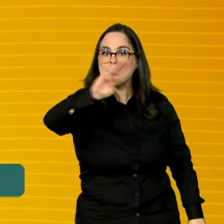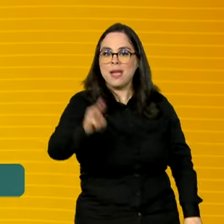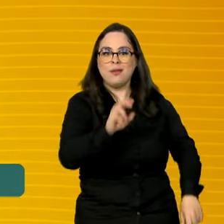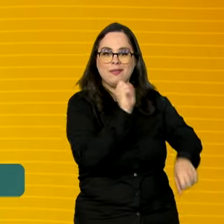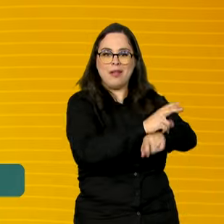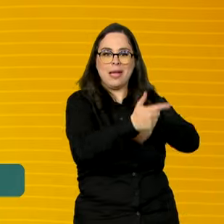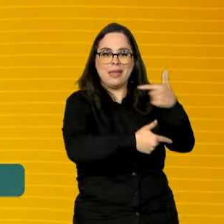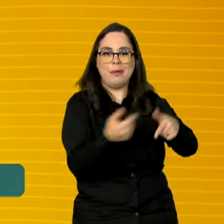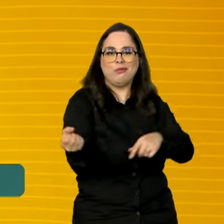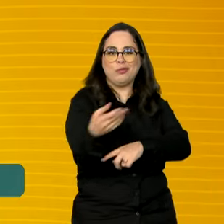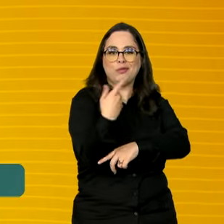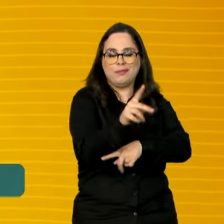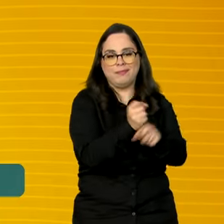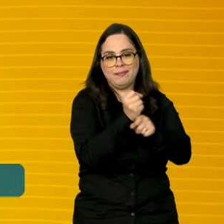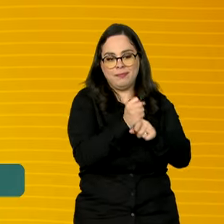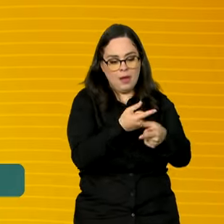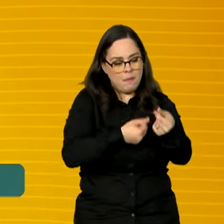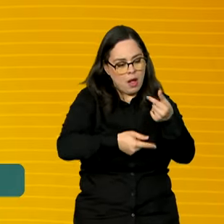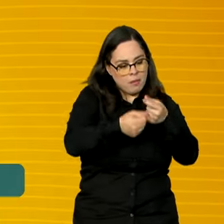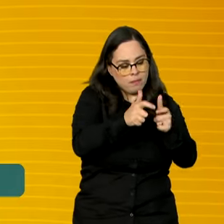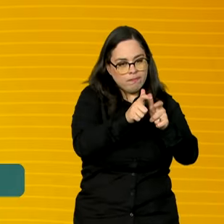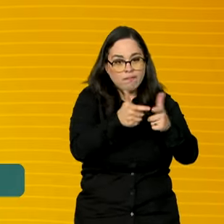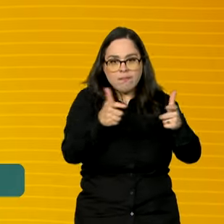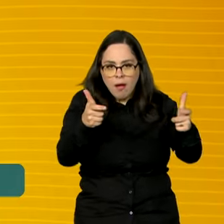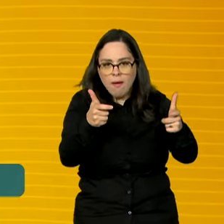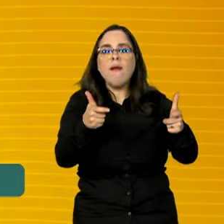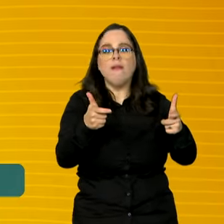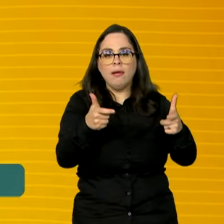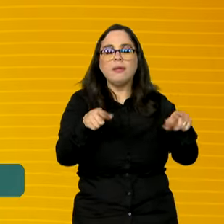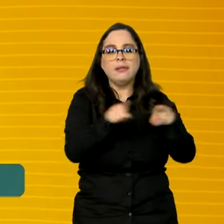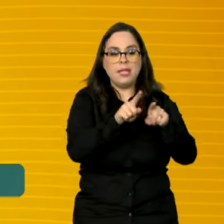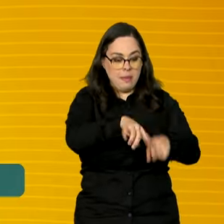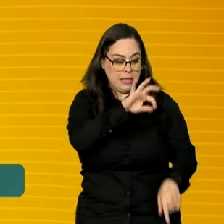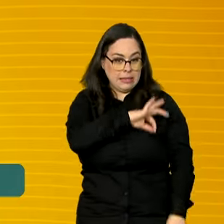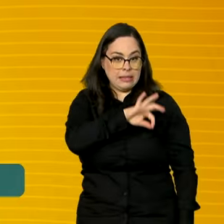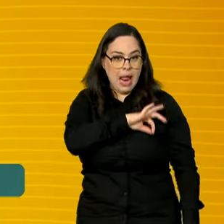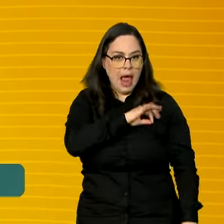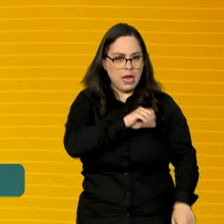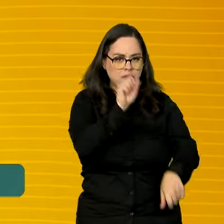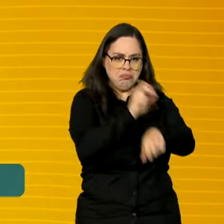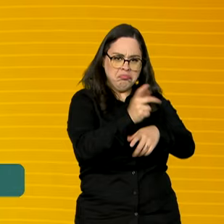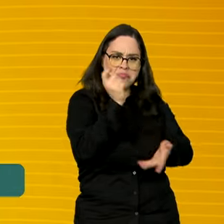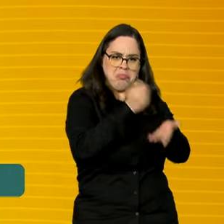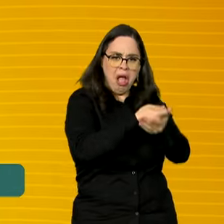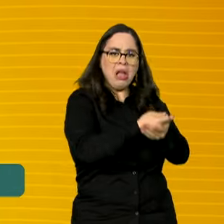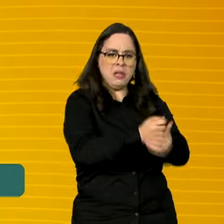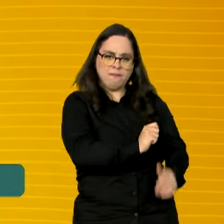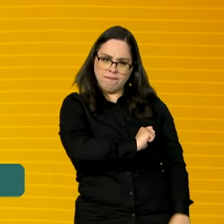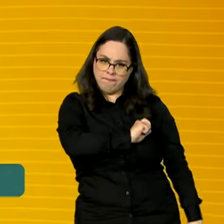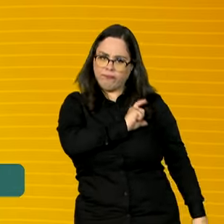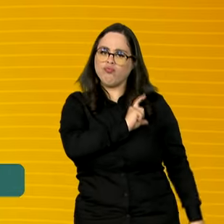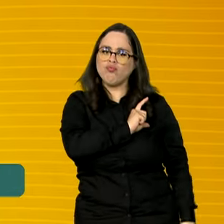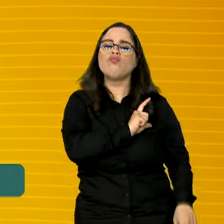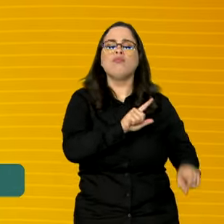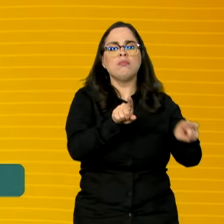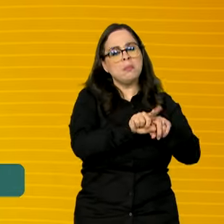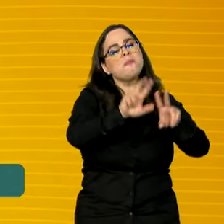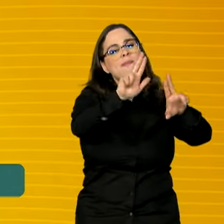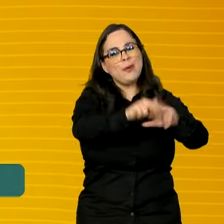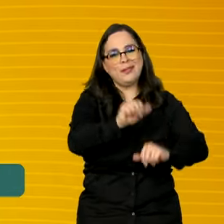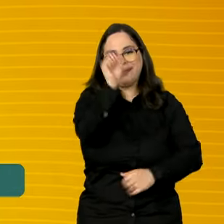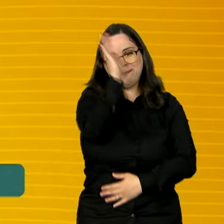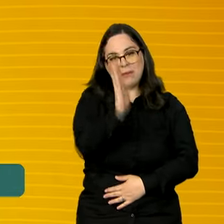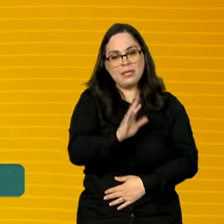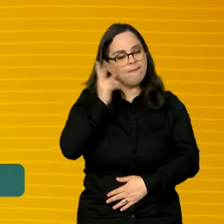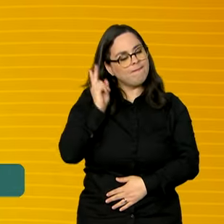empregos esse ano, com a economia crescendo, com a renda do trabalho também em alta e por isso o